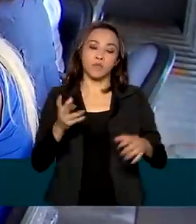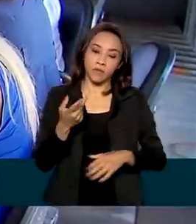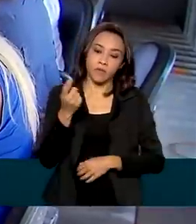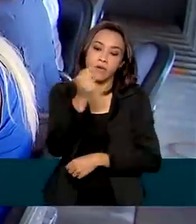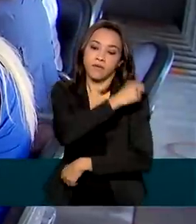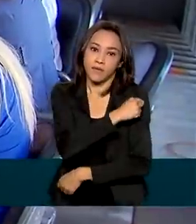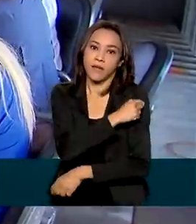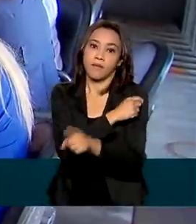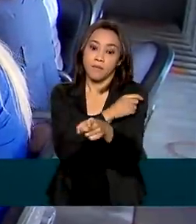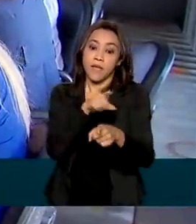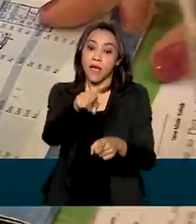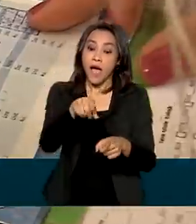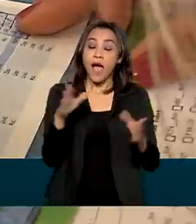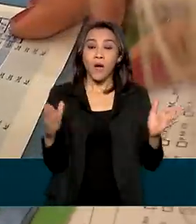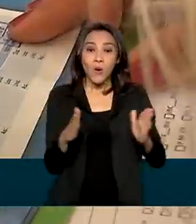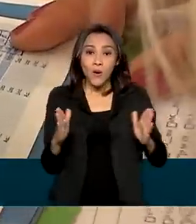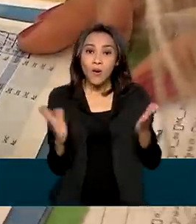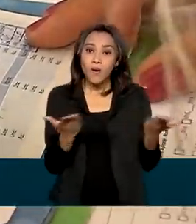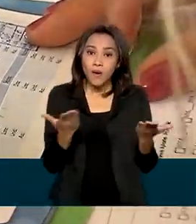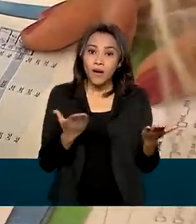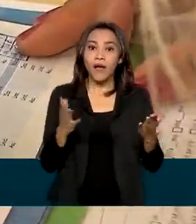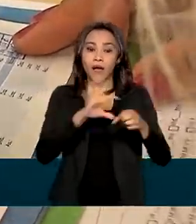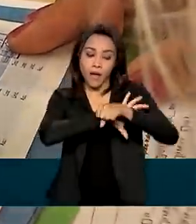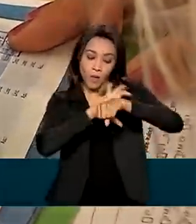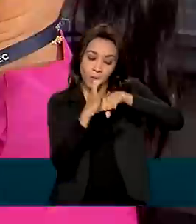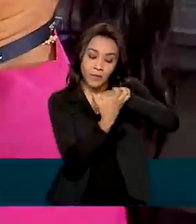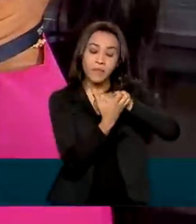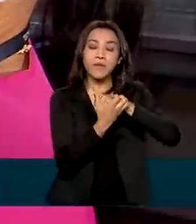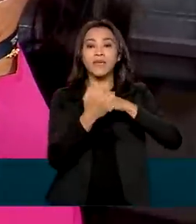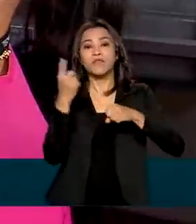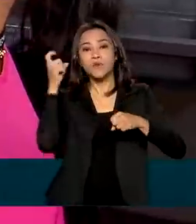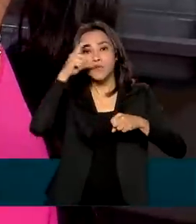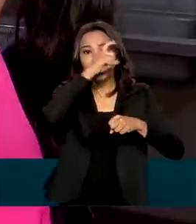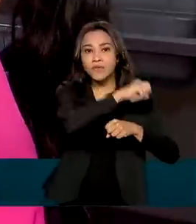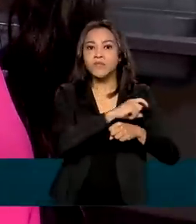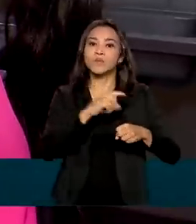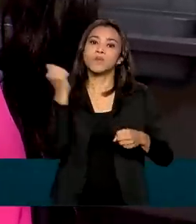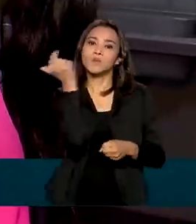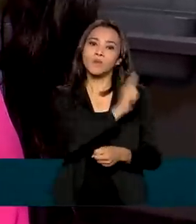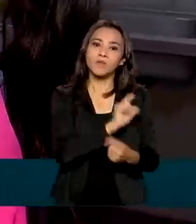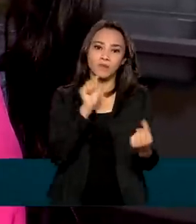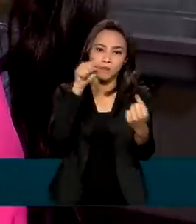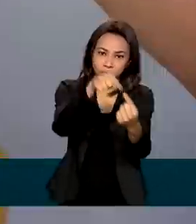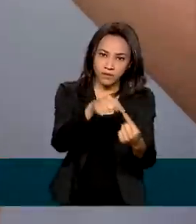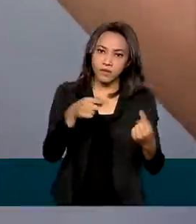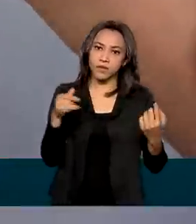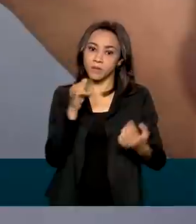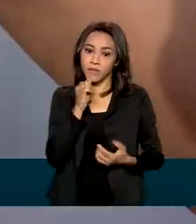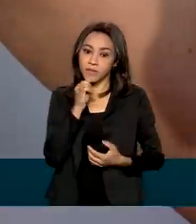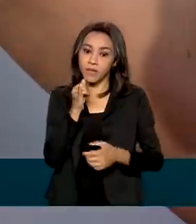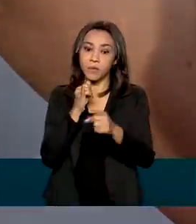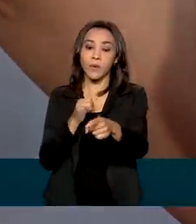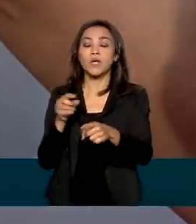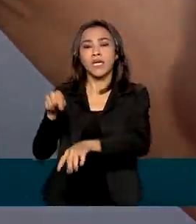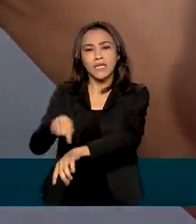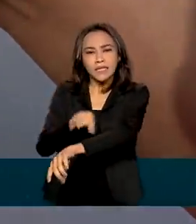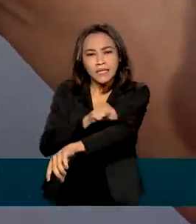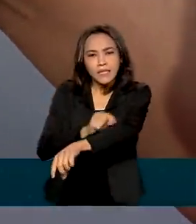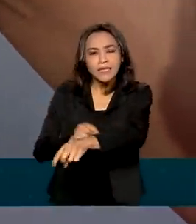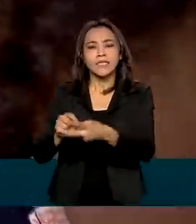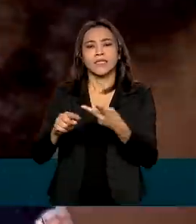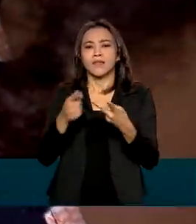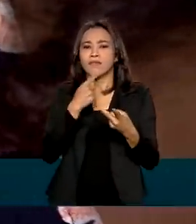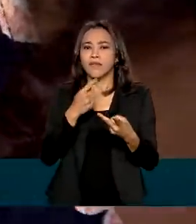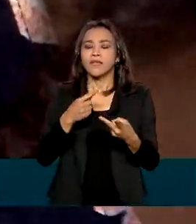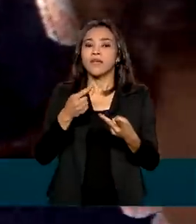mas a pandemia dificultou o alcance das metas de cobertura vacinal. A tríplice viral, por exemplo, que protege contra sarampo, cachumba e